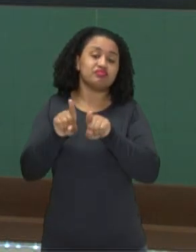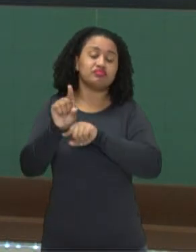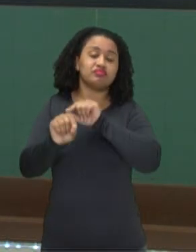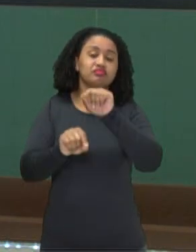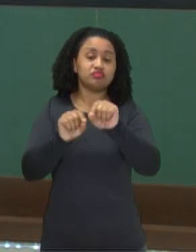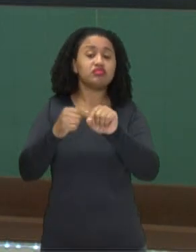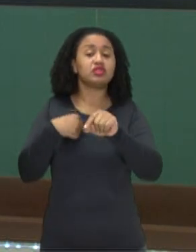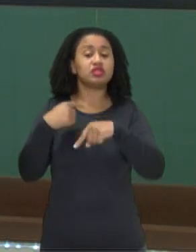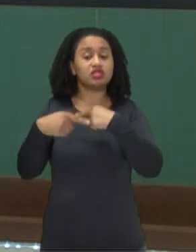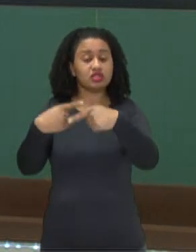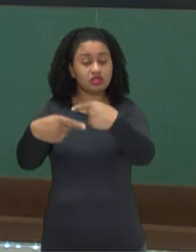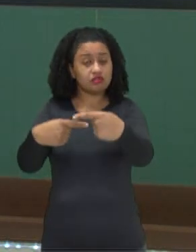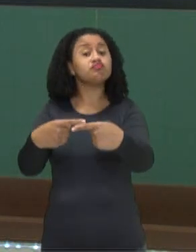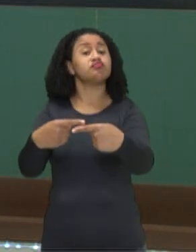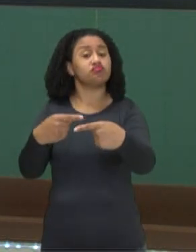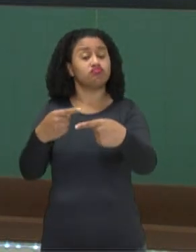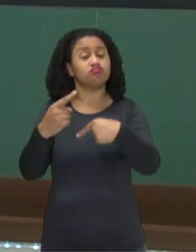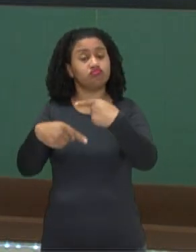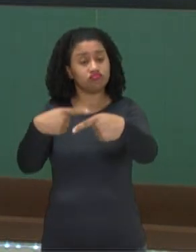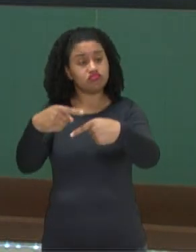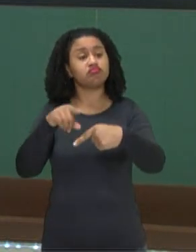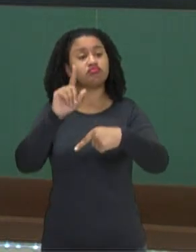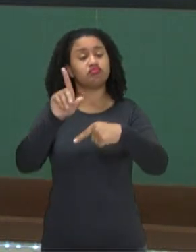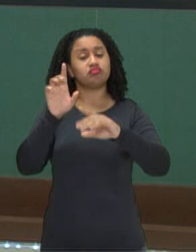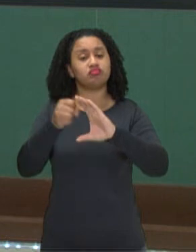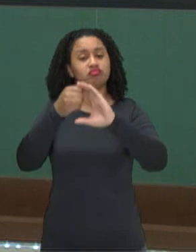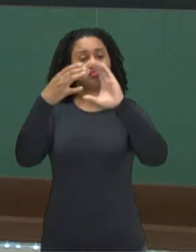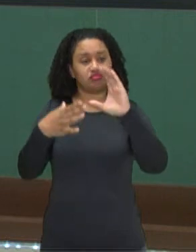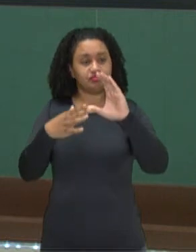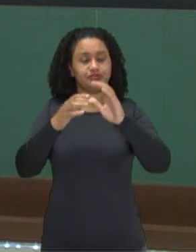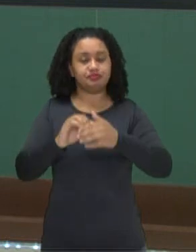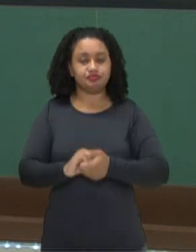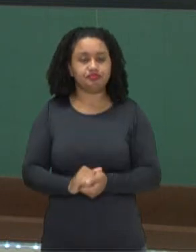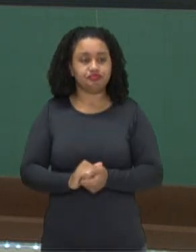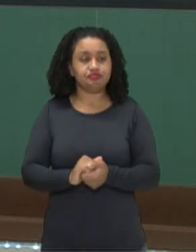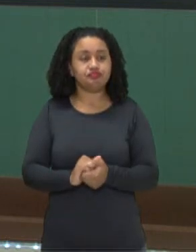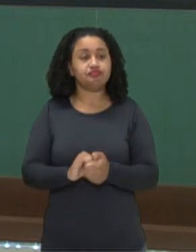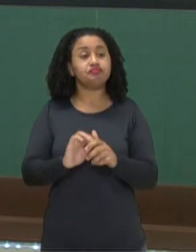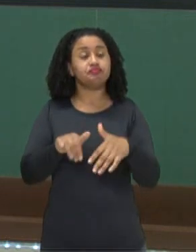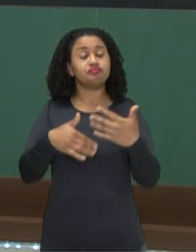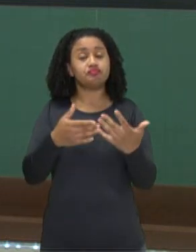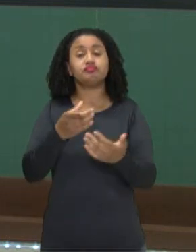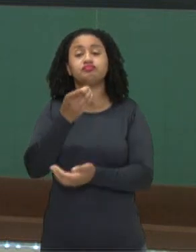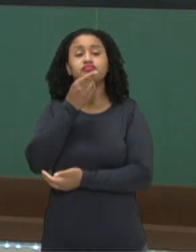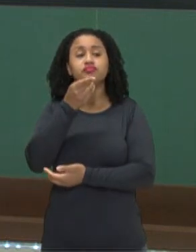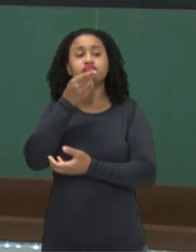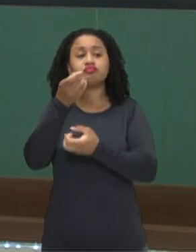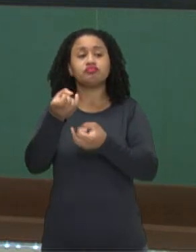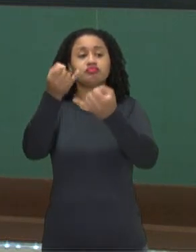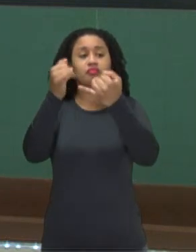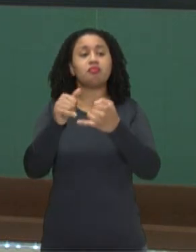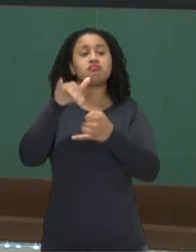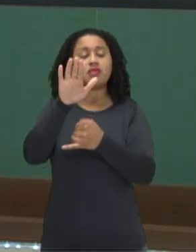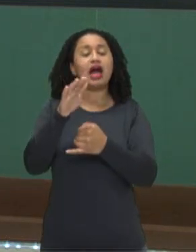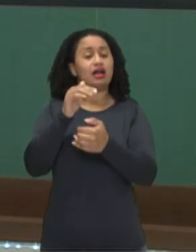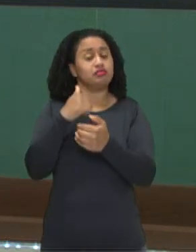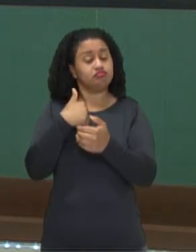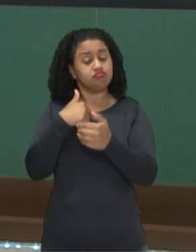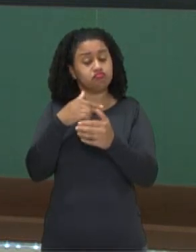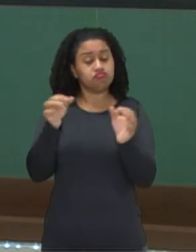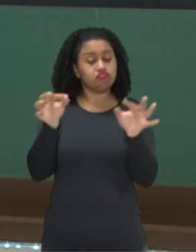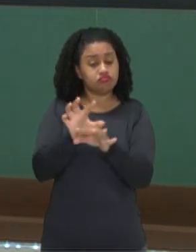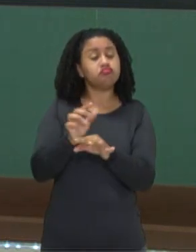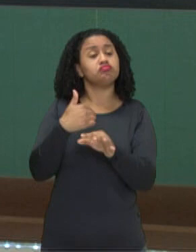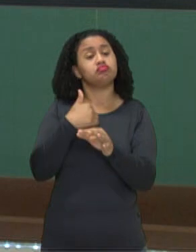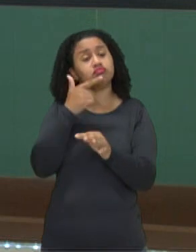irão se reproduzir, transmitindo aquelas características. O Darwin diz que quanto mais apto, quanto